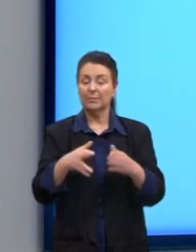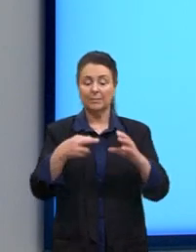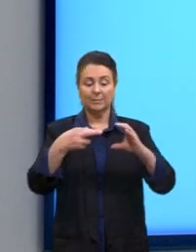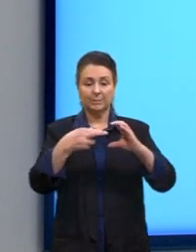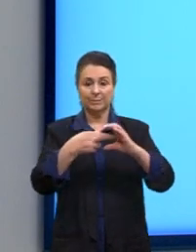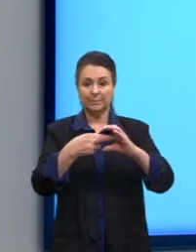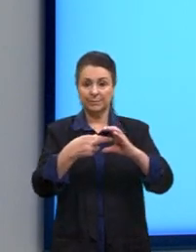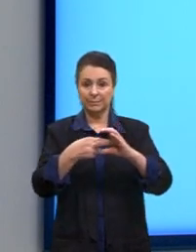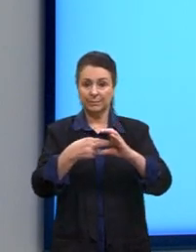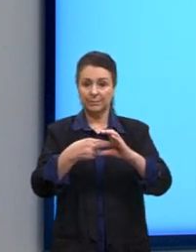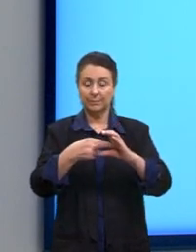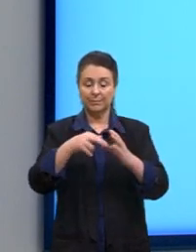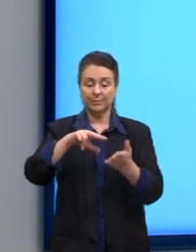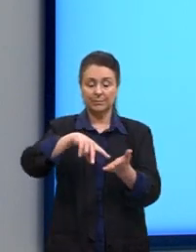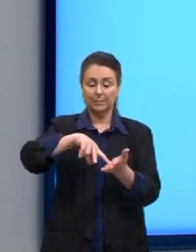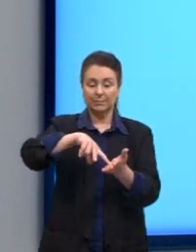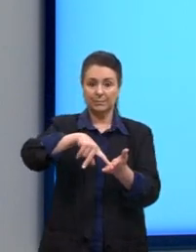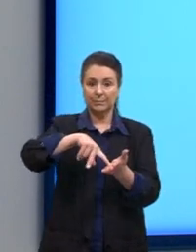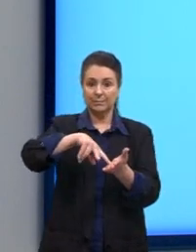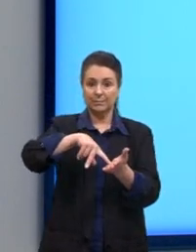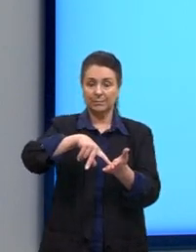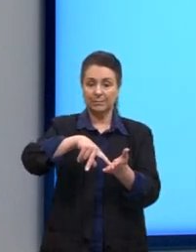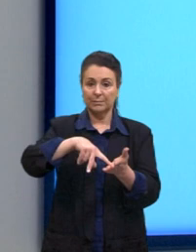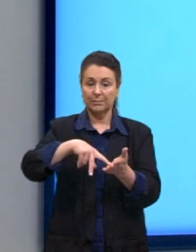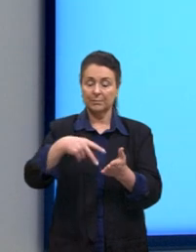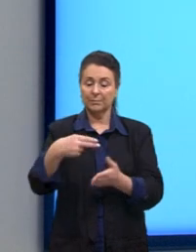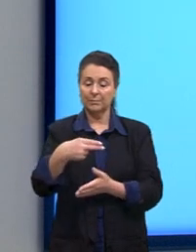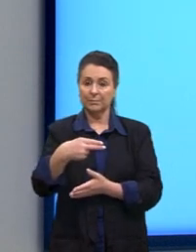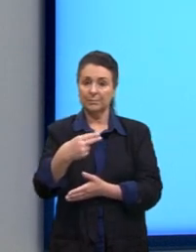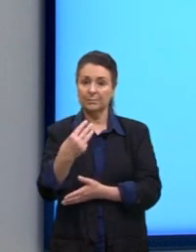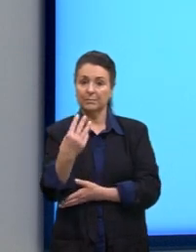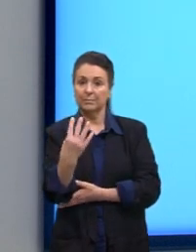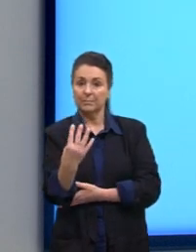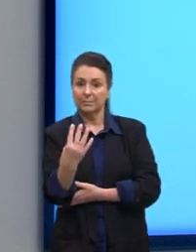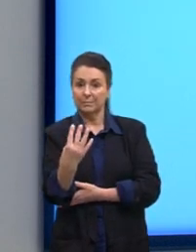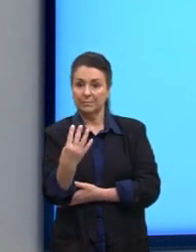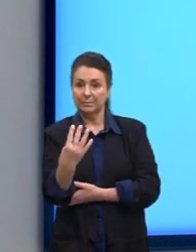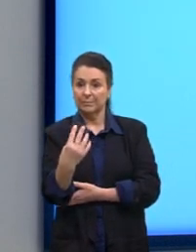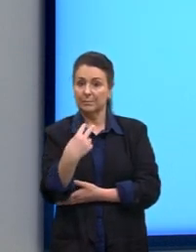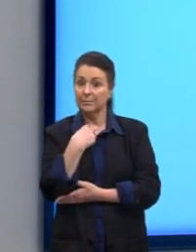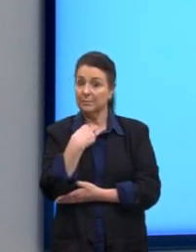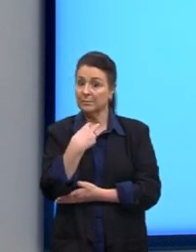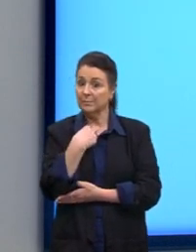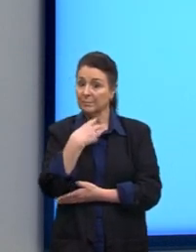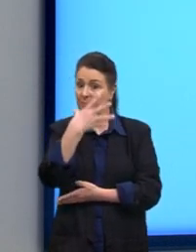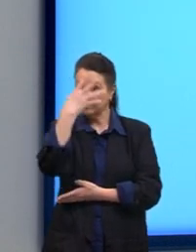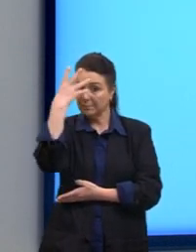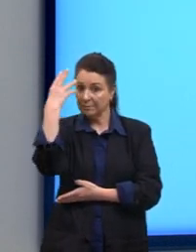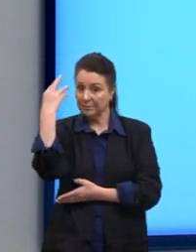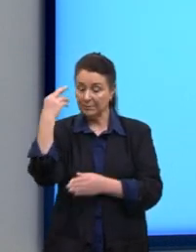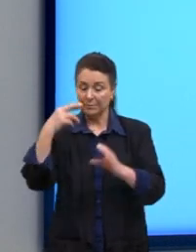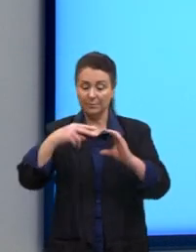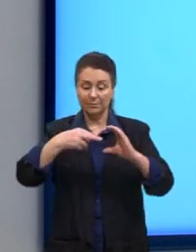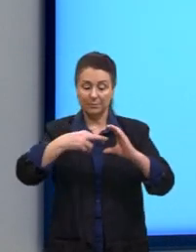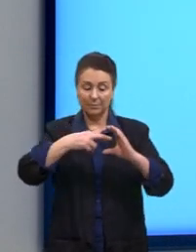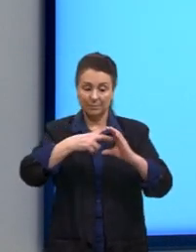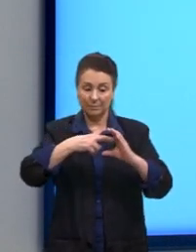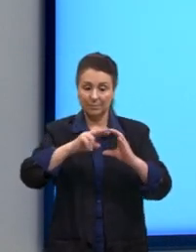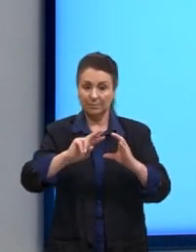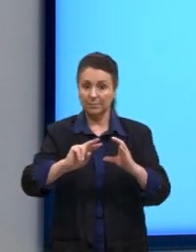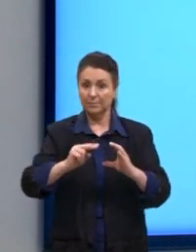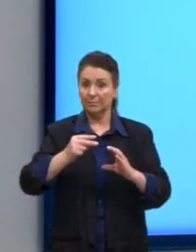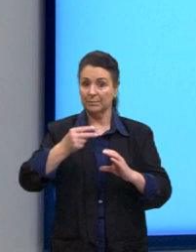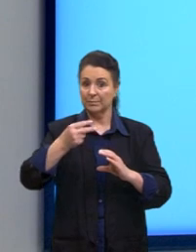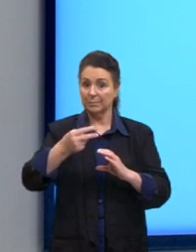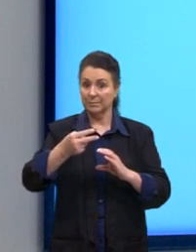da nossa circunferência é igual a 4. A gente só não pode esquecer que é sempre o raio ao quadrado, tá? Então,